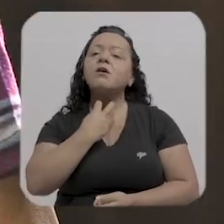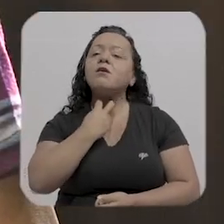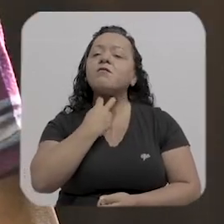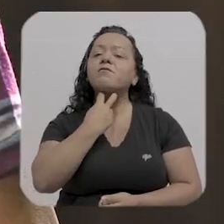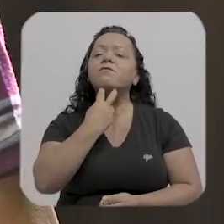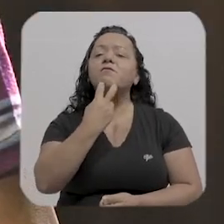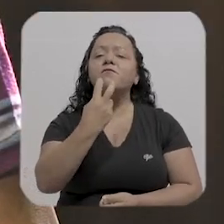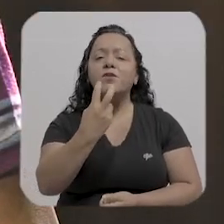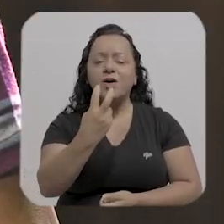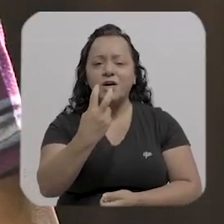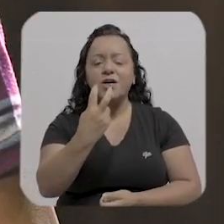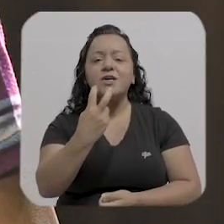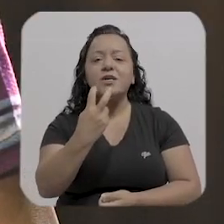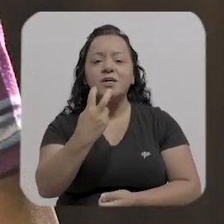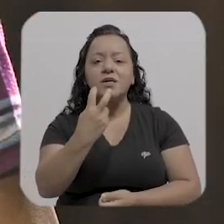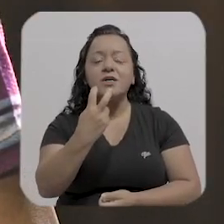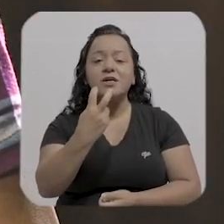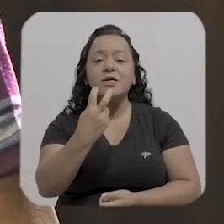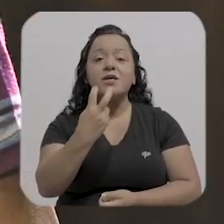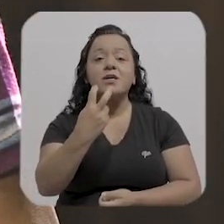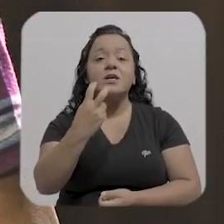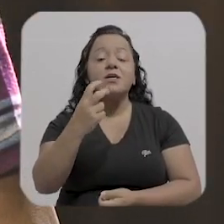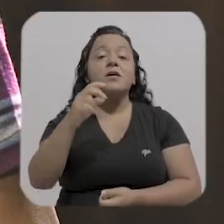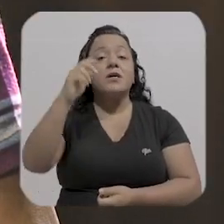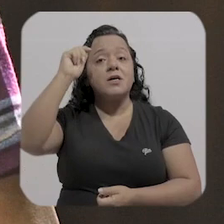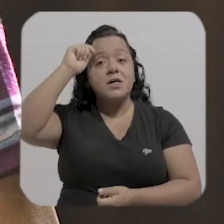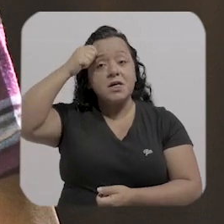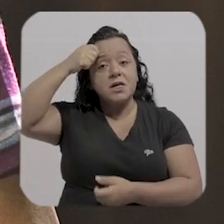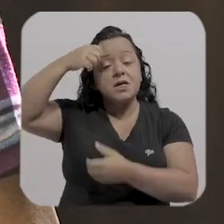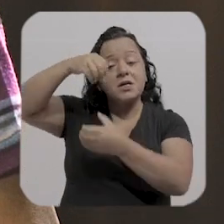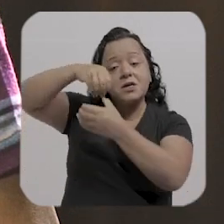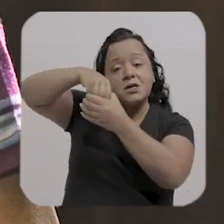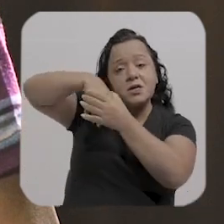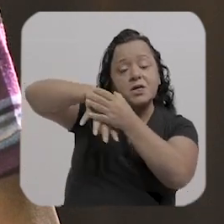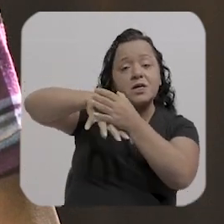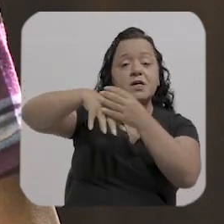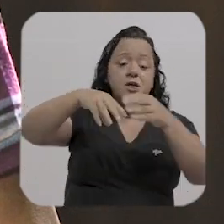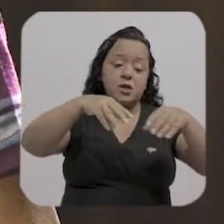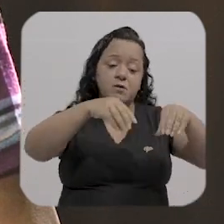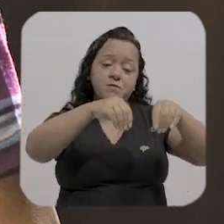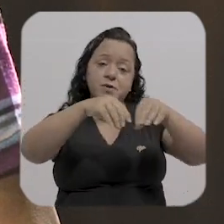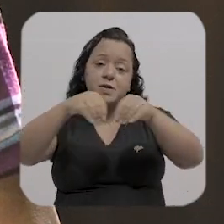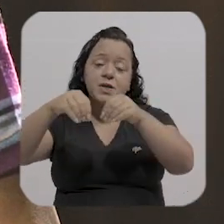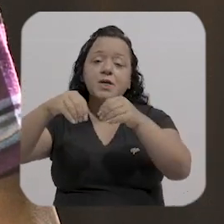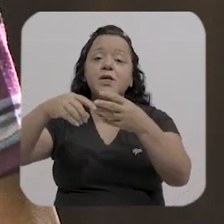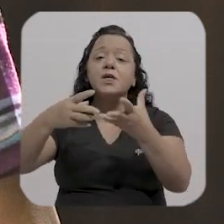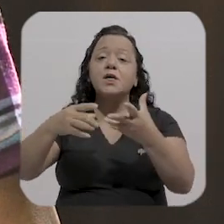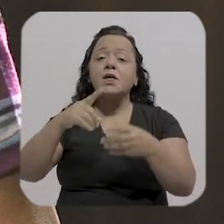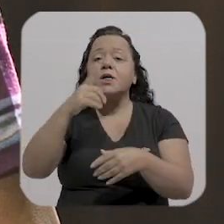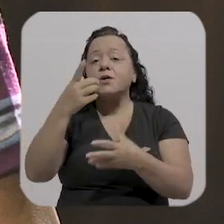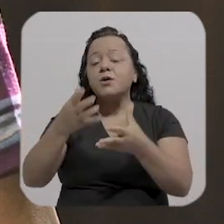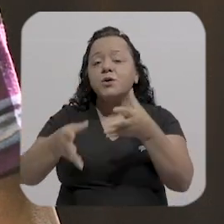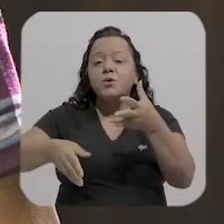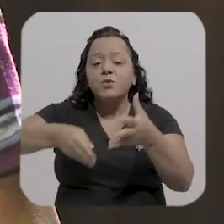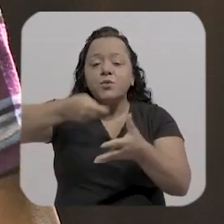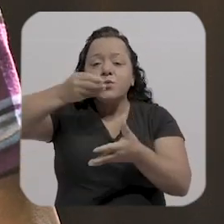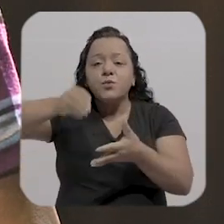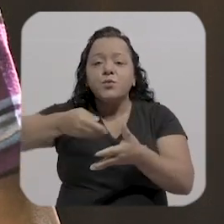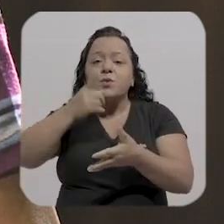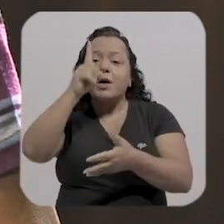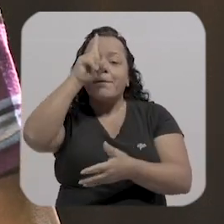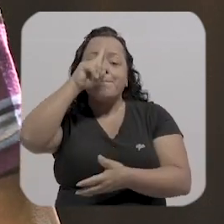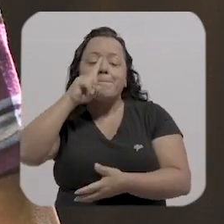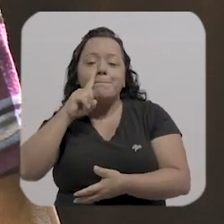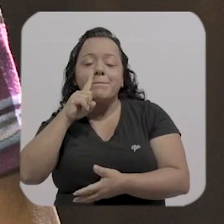farinha tem uma voz no tucupi nesse jeito de falar na raiz no sumo no